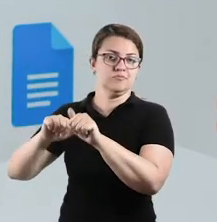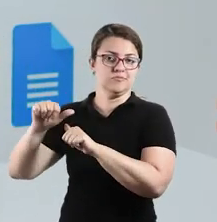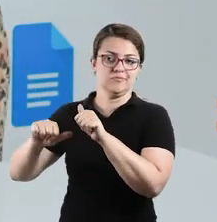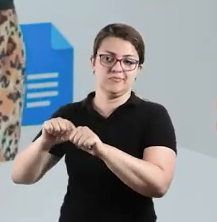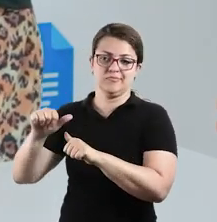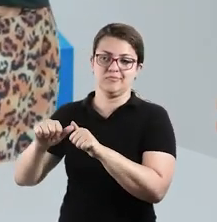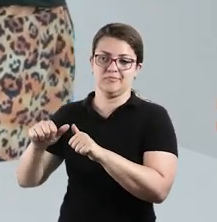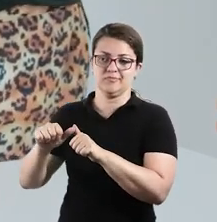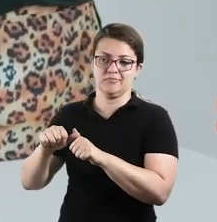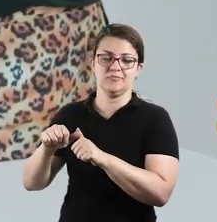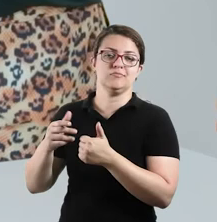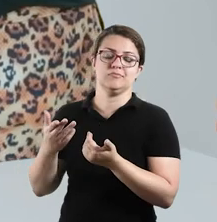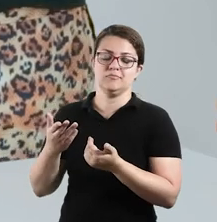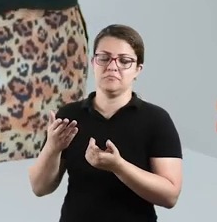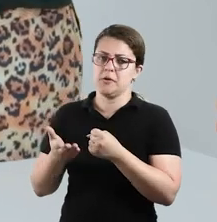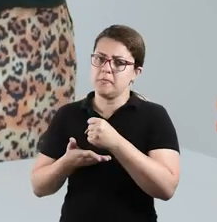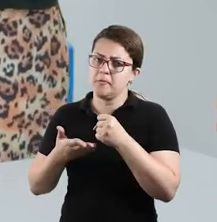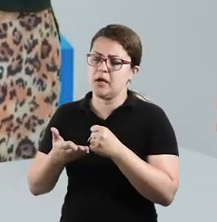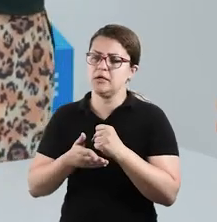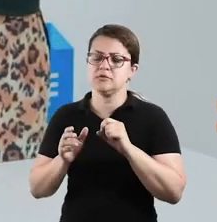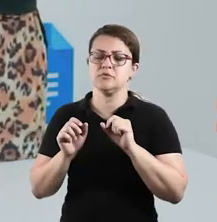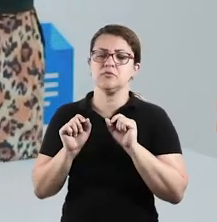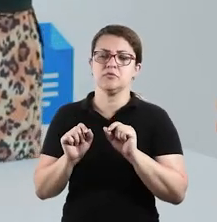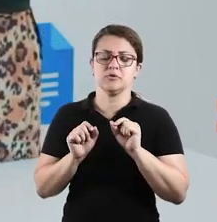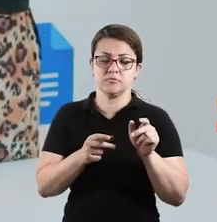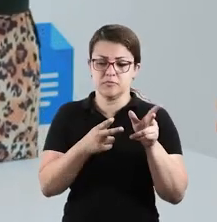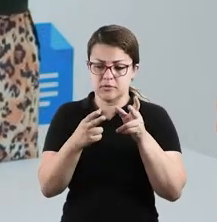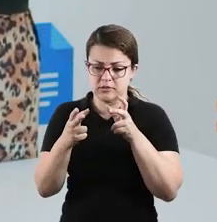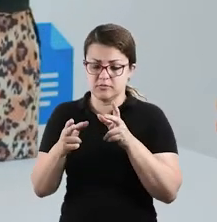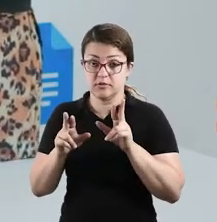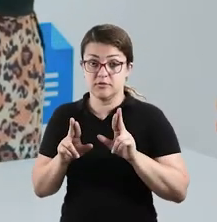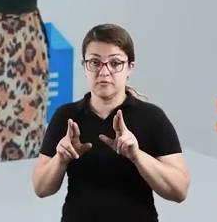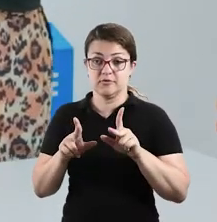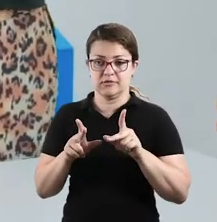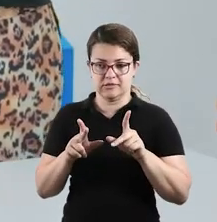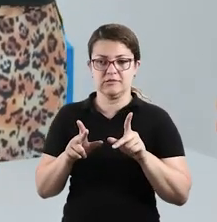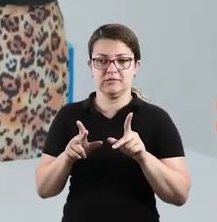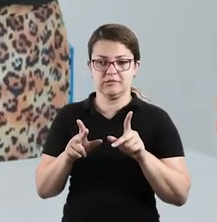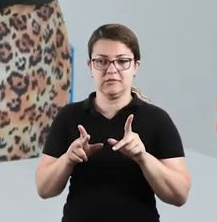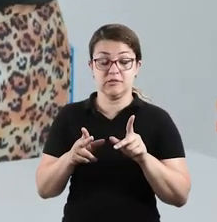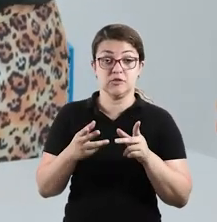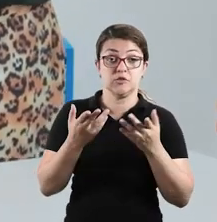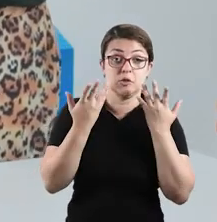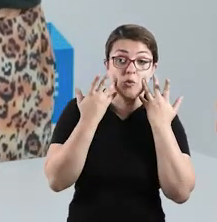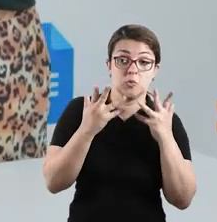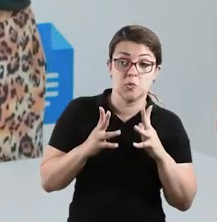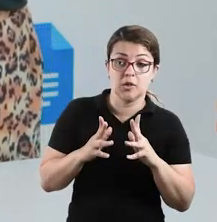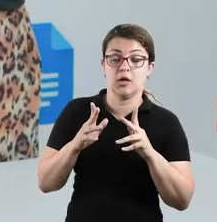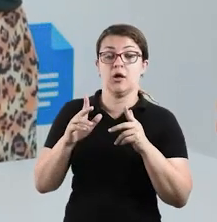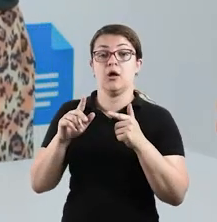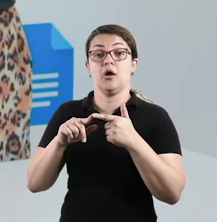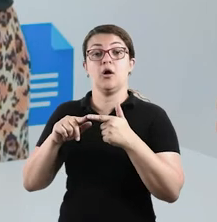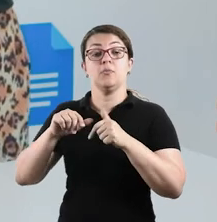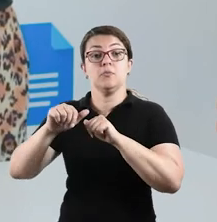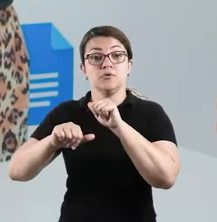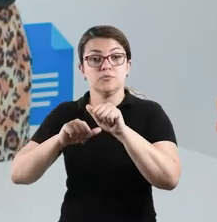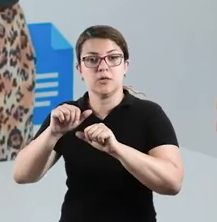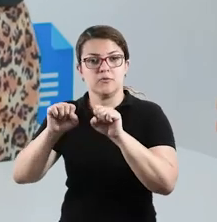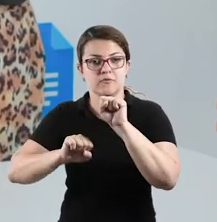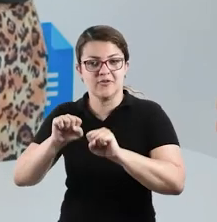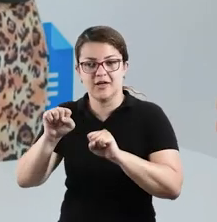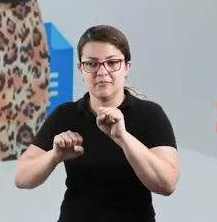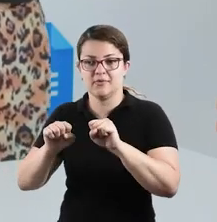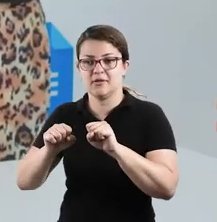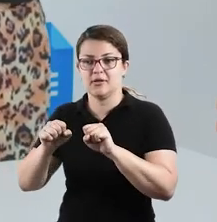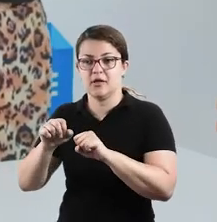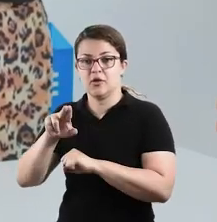transformar. Então, isso dá para dar uma base, uma ideia da diferença de alimentos in natura, processados e ultraprocessados. Lá no lição